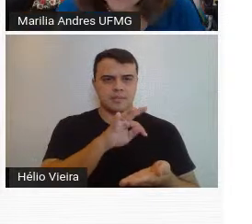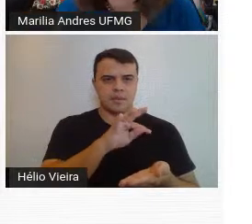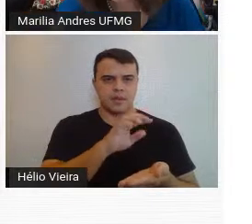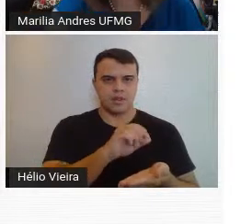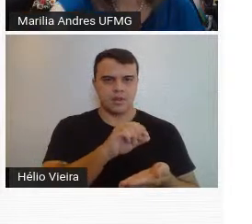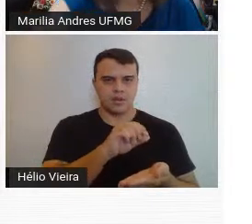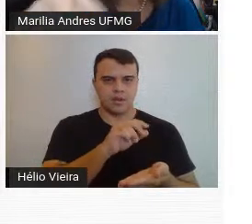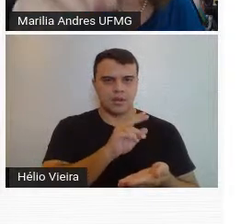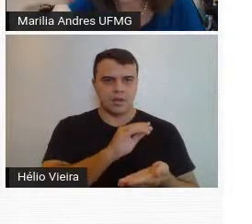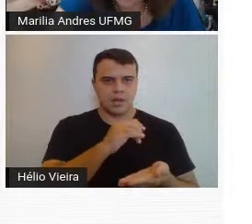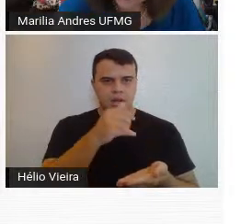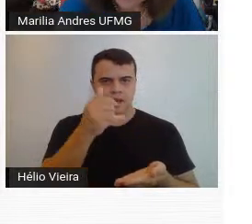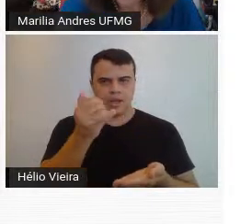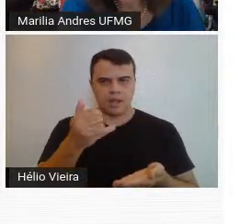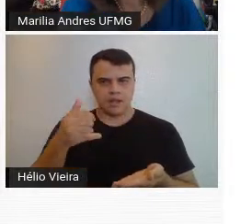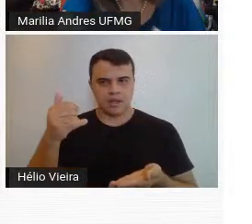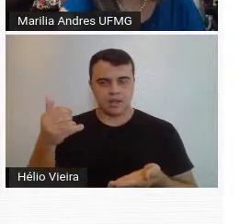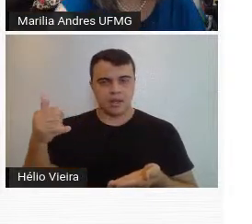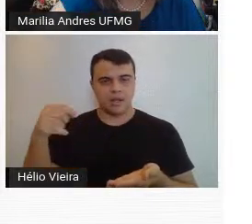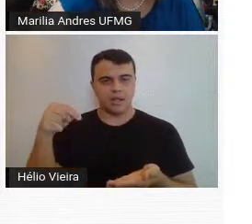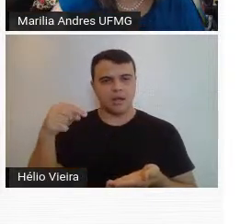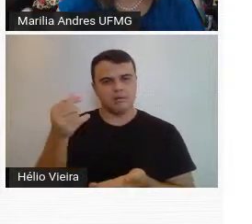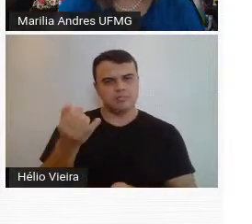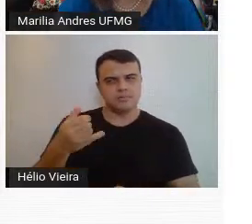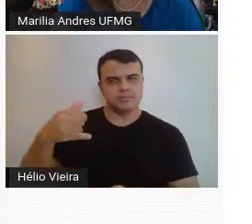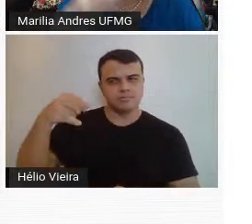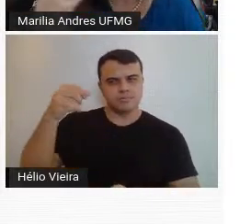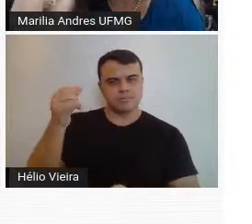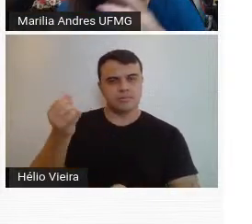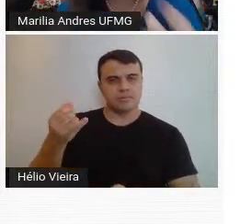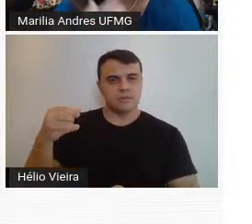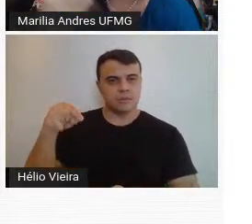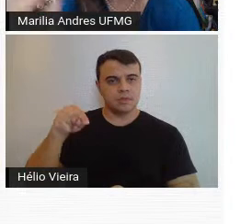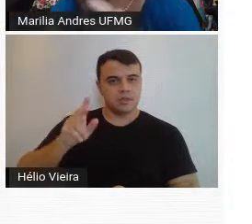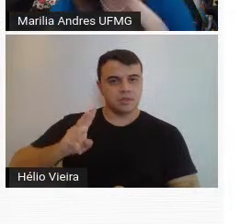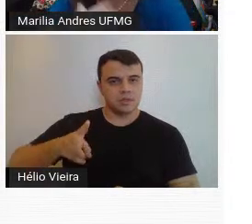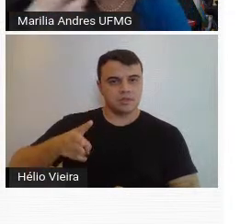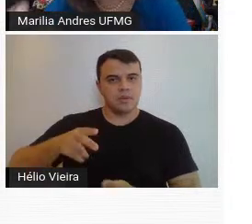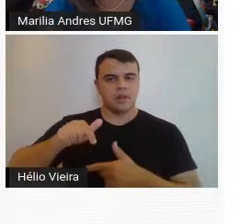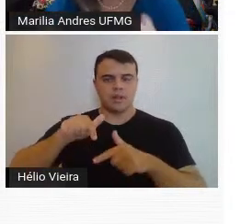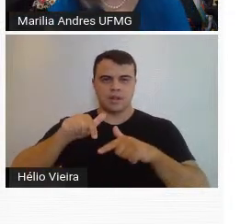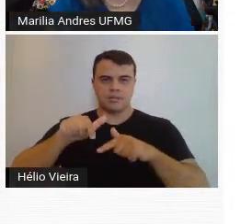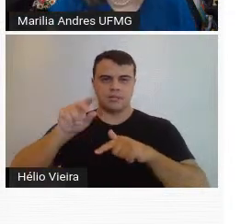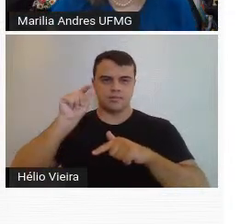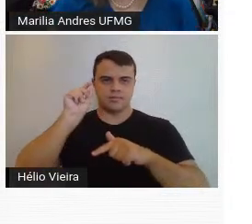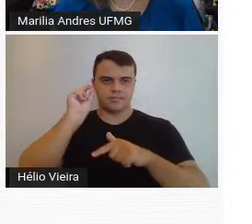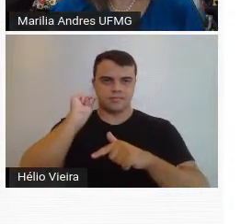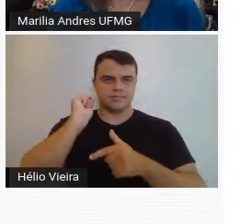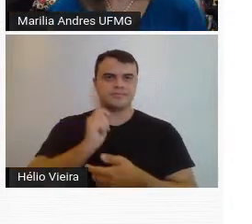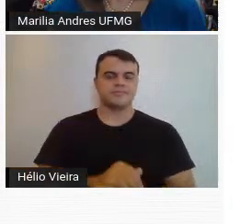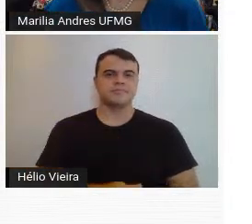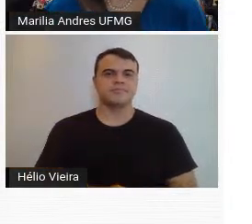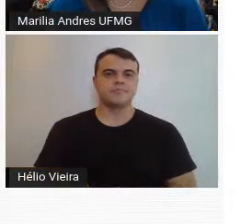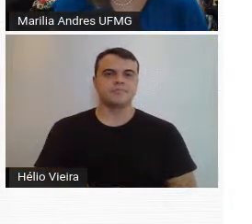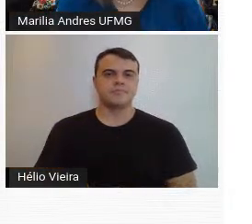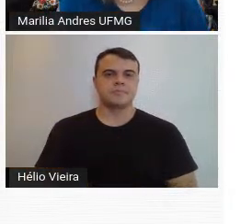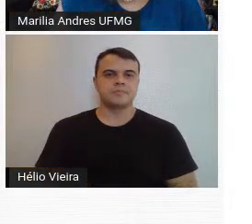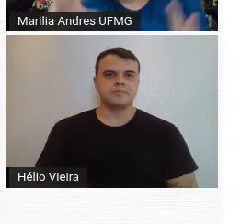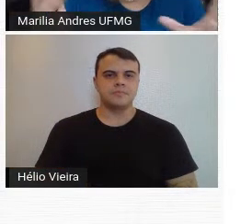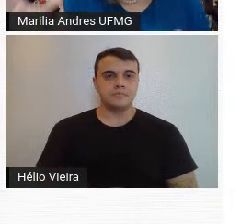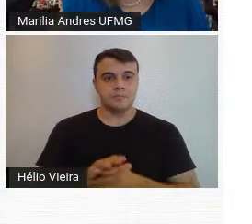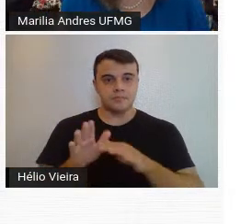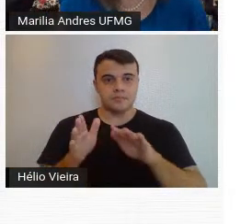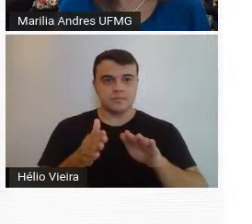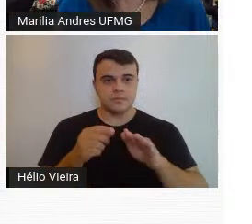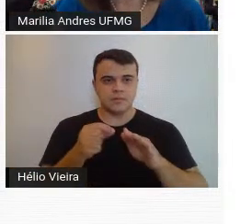linear, são essas linhas que ele já trabalhava na época, com essas